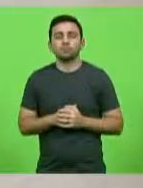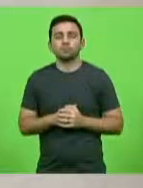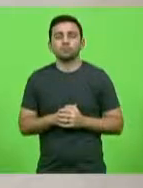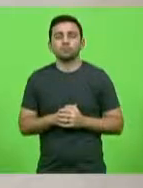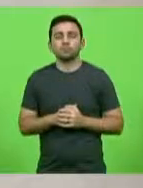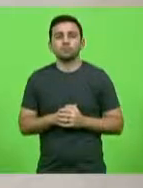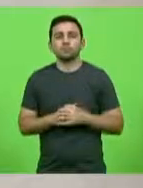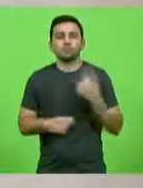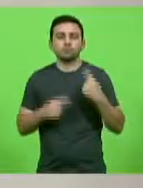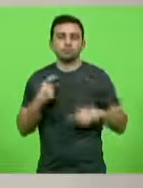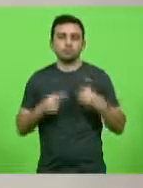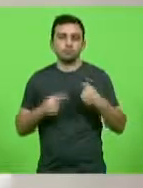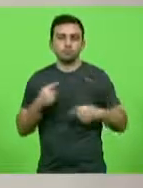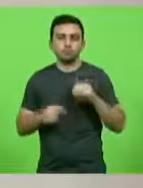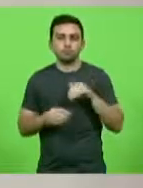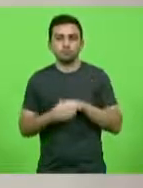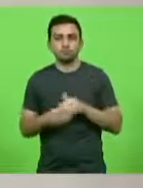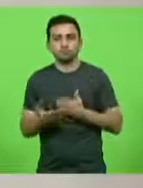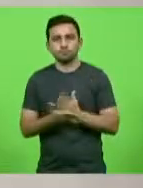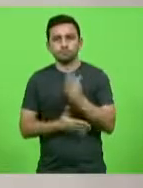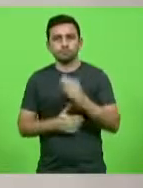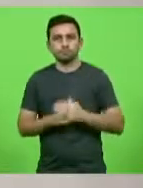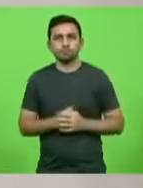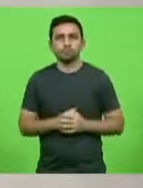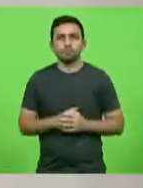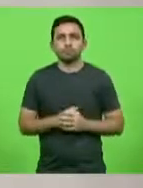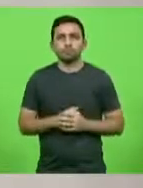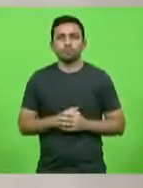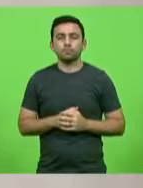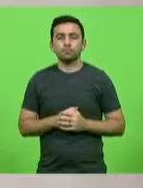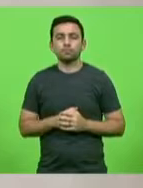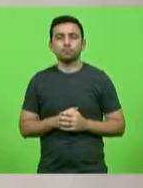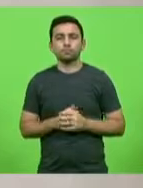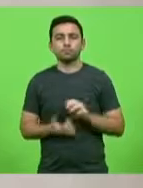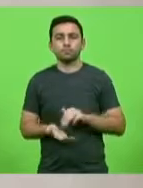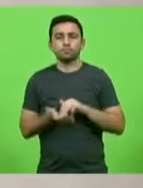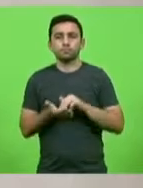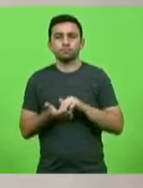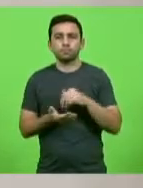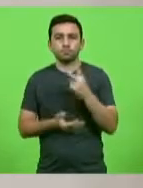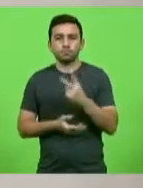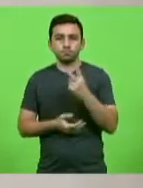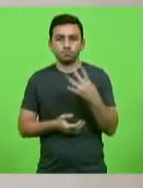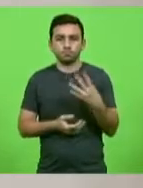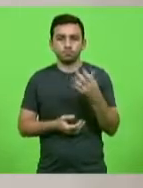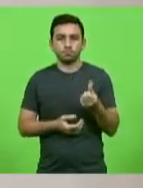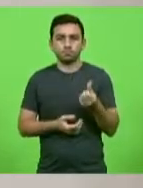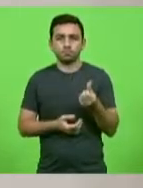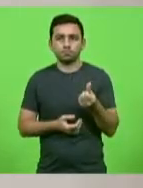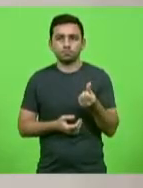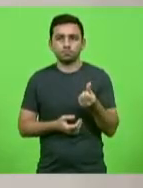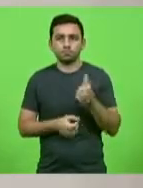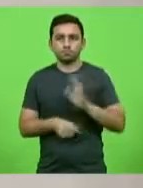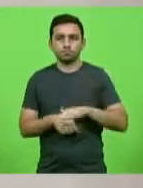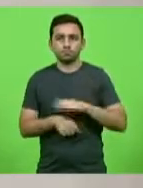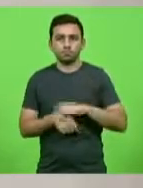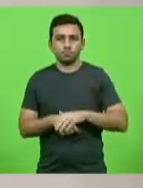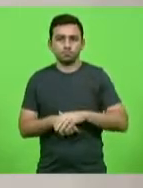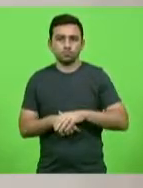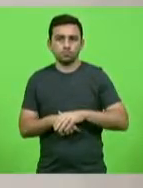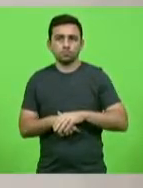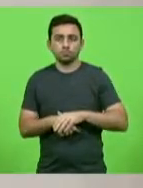Em votação. Aprovado. Moção de número 246. Deputado Fernando Clérin.